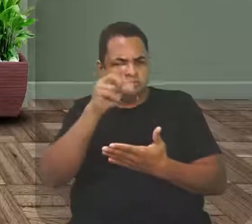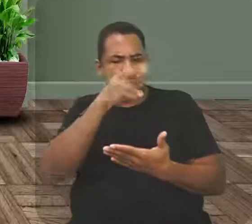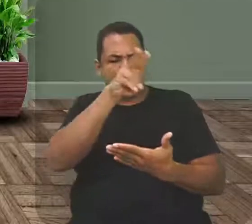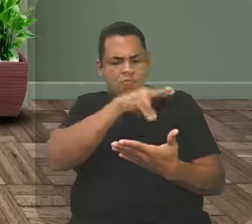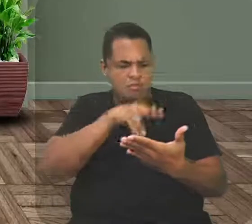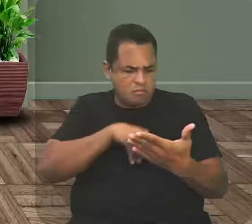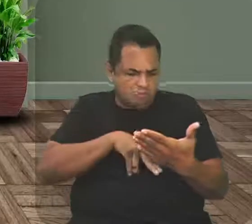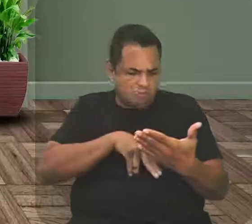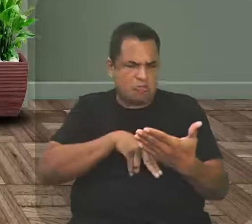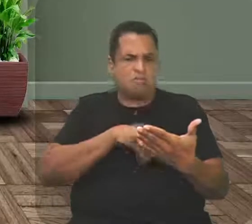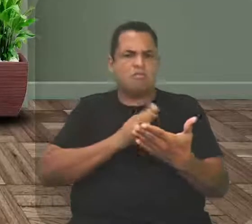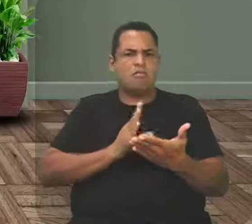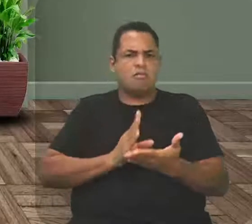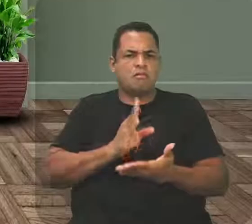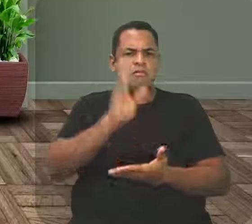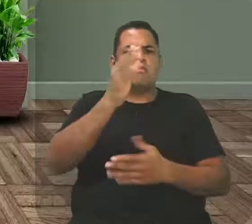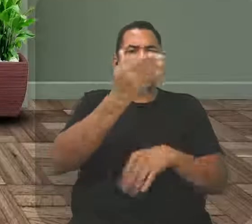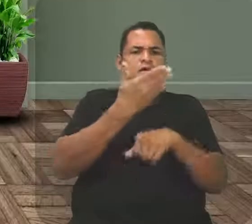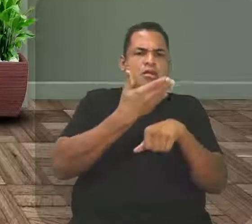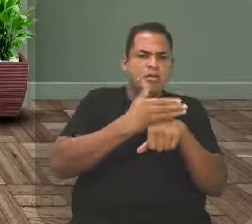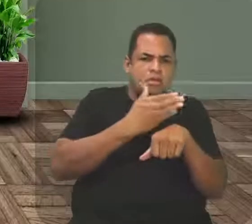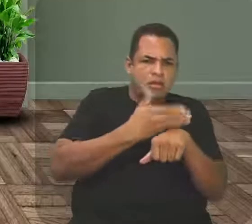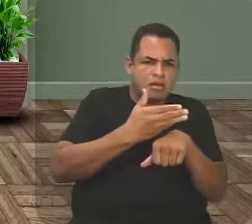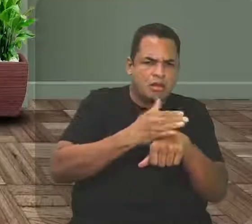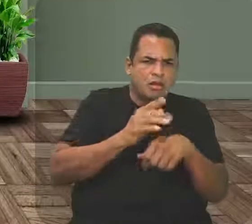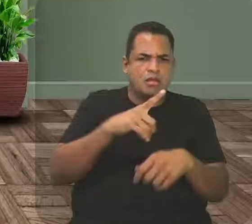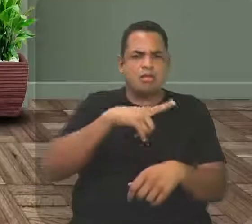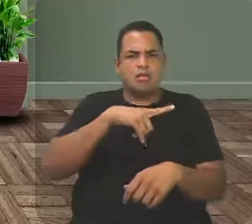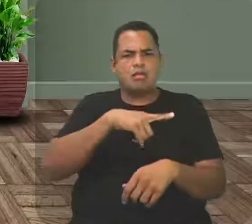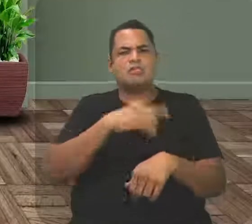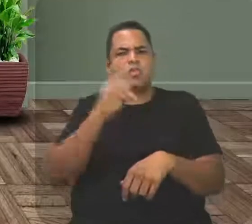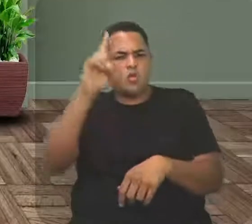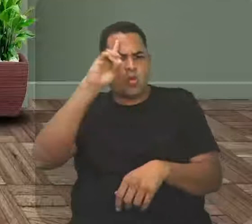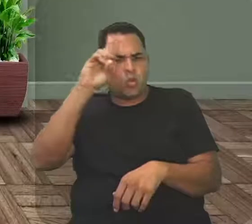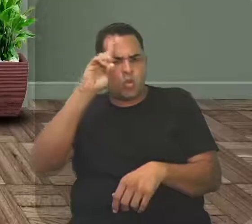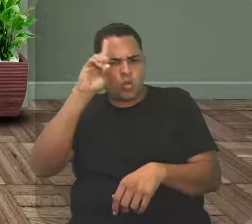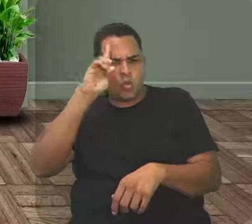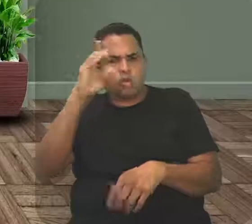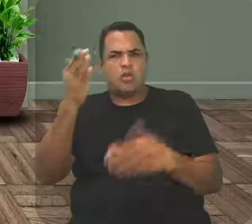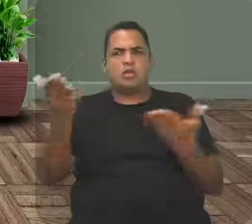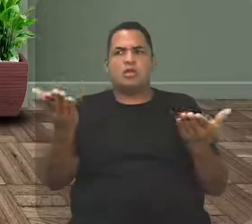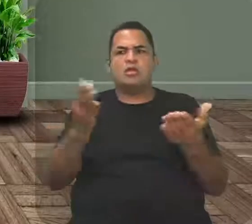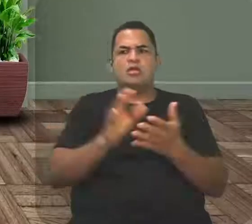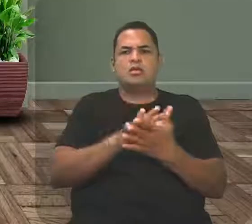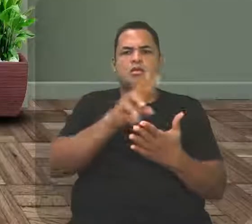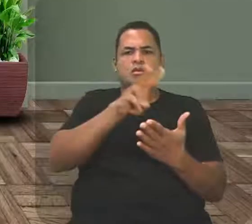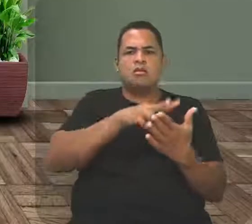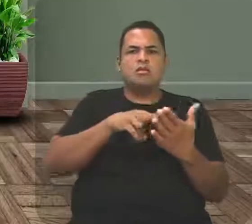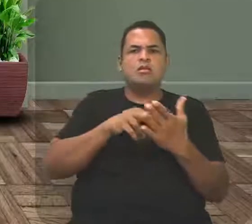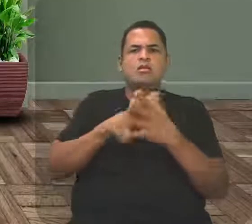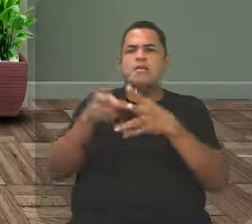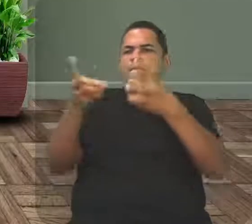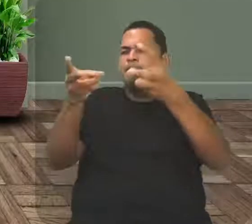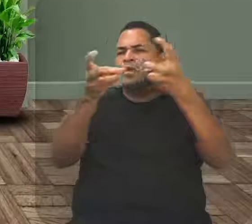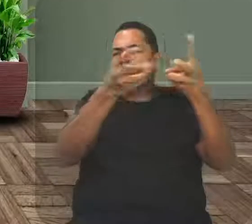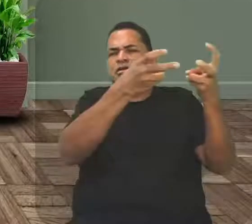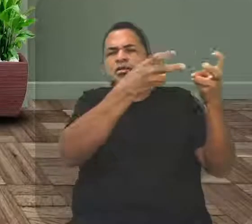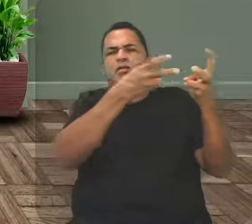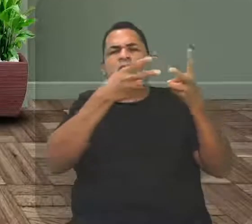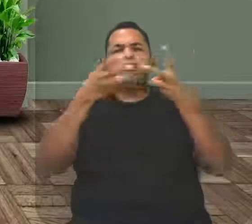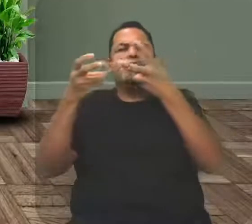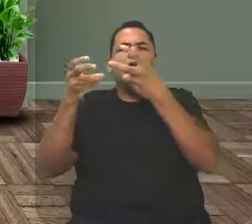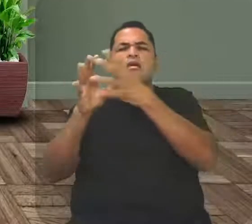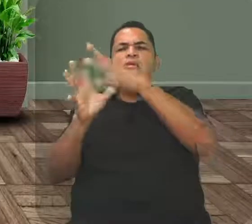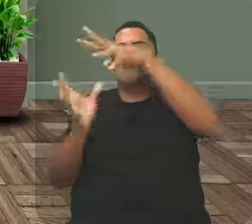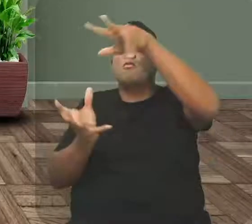seguir, fazer esse exercício, ter essa prática diária. E outra, leitura de mundo, além do texto,